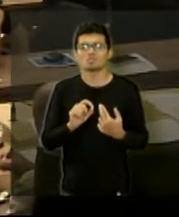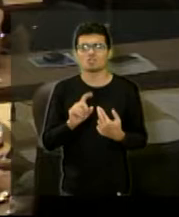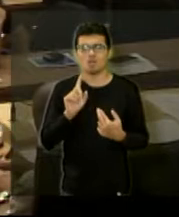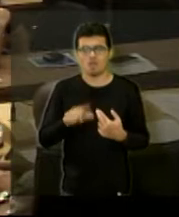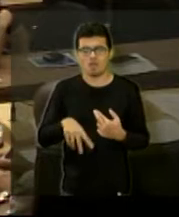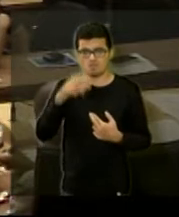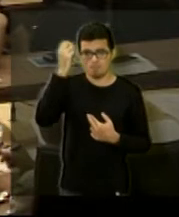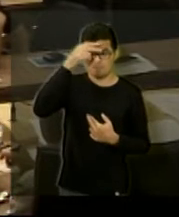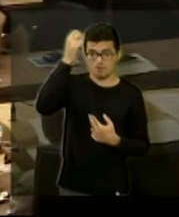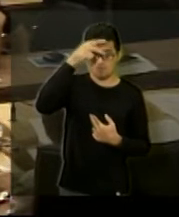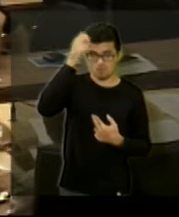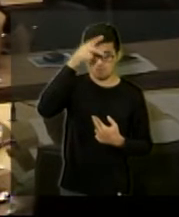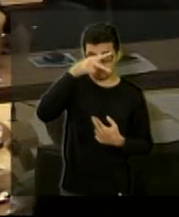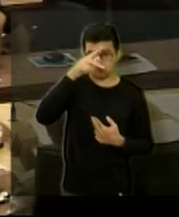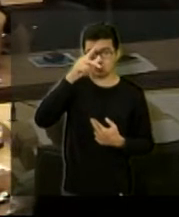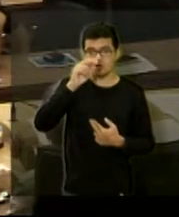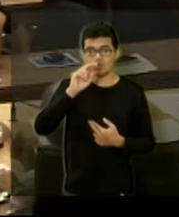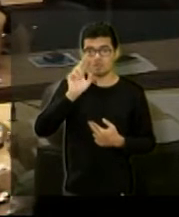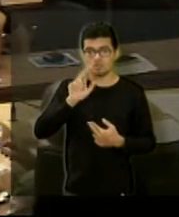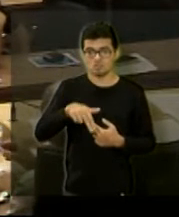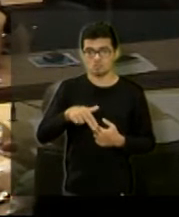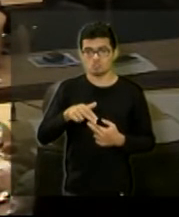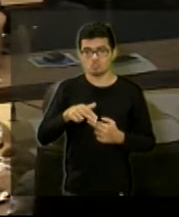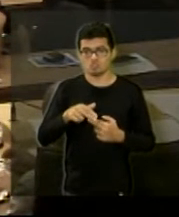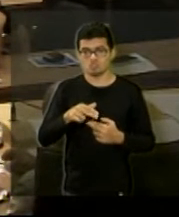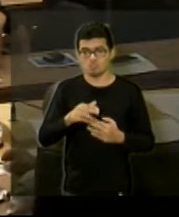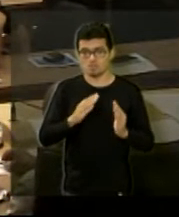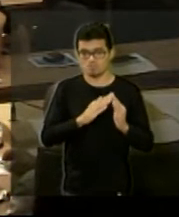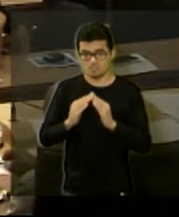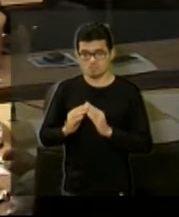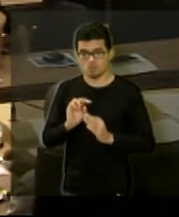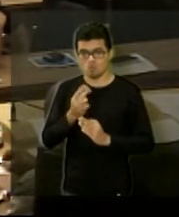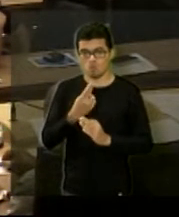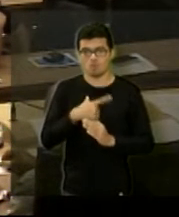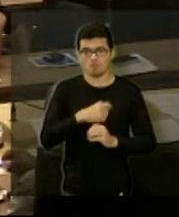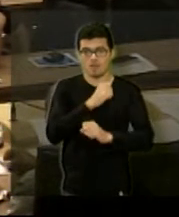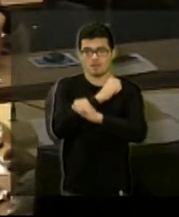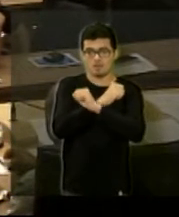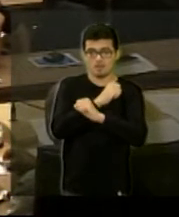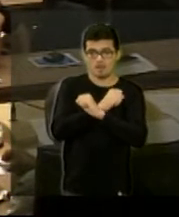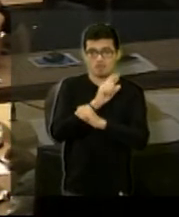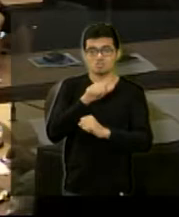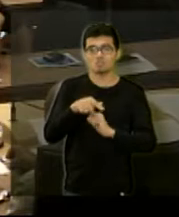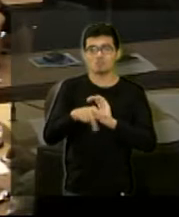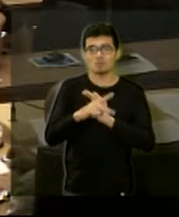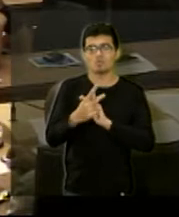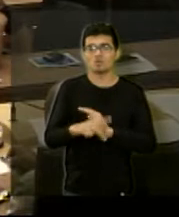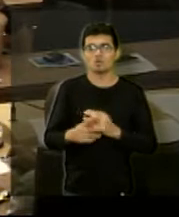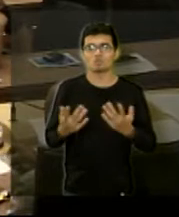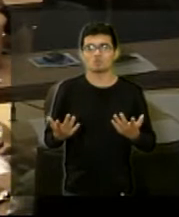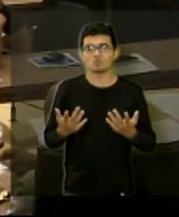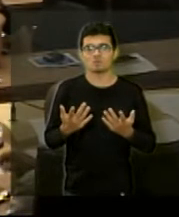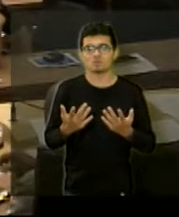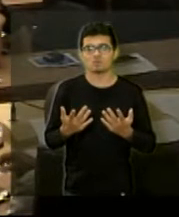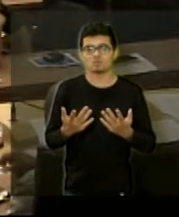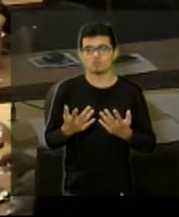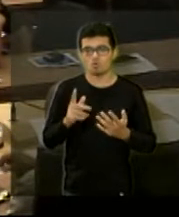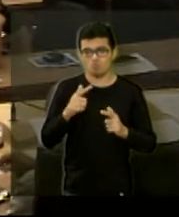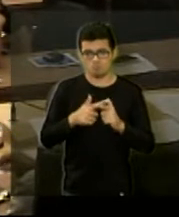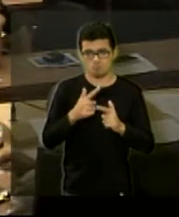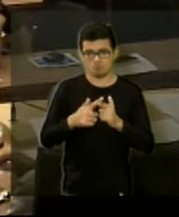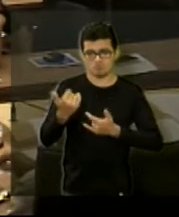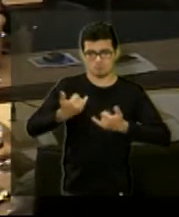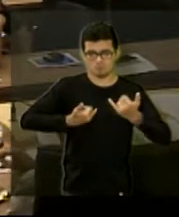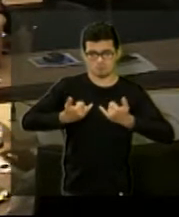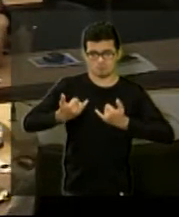Prefeitura Municipal da Secretaria de Habitação ou da Caixa Econômica Federal? Porque as informações que nós